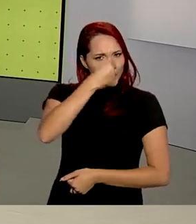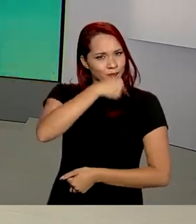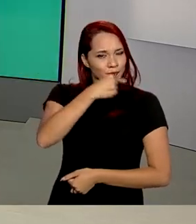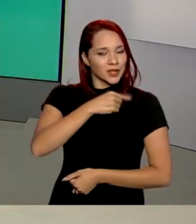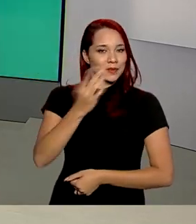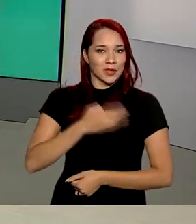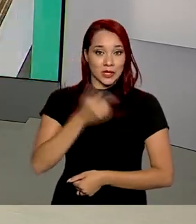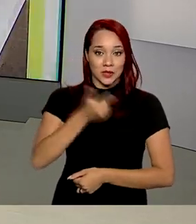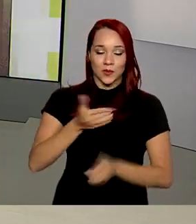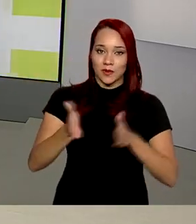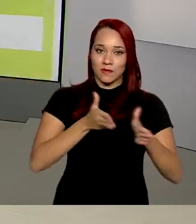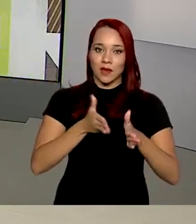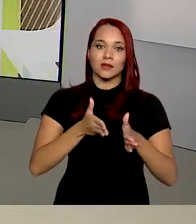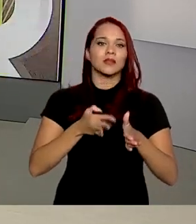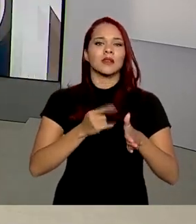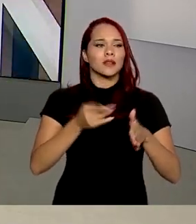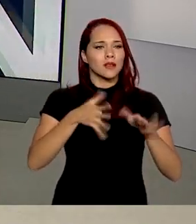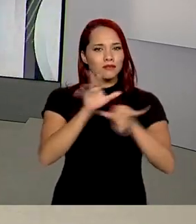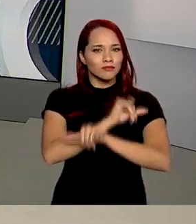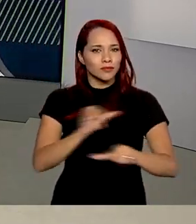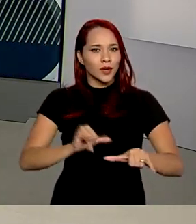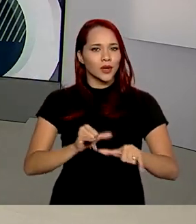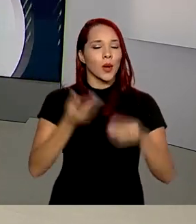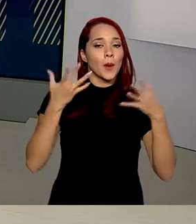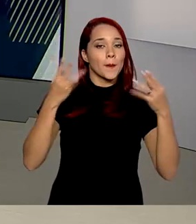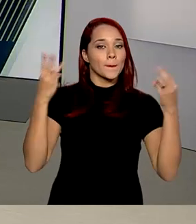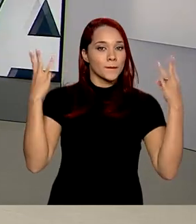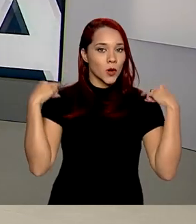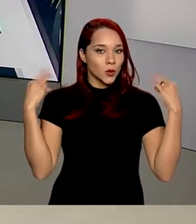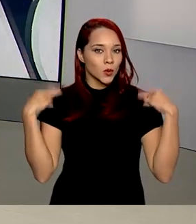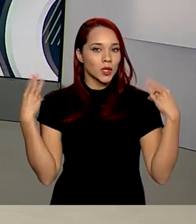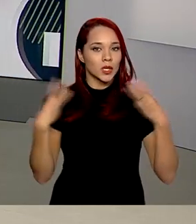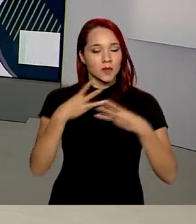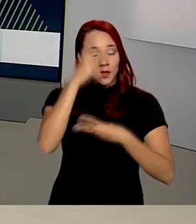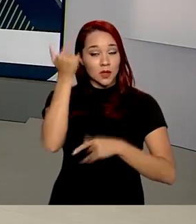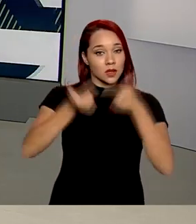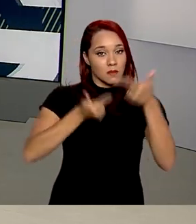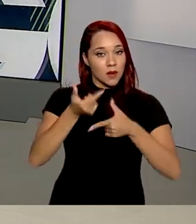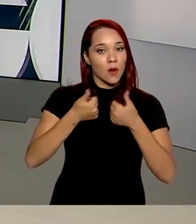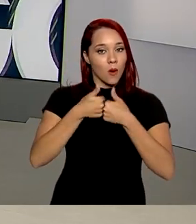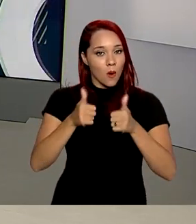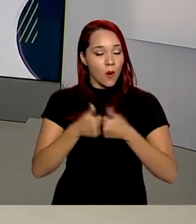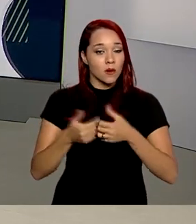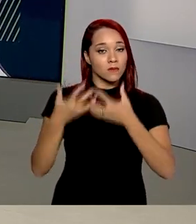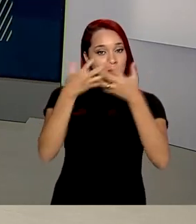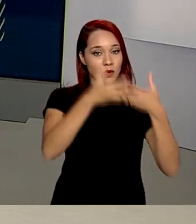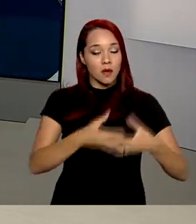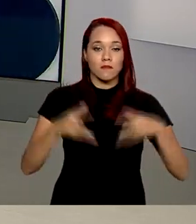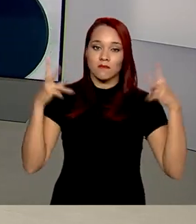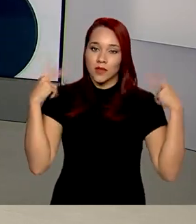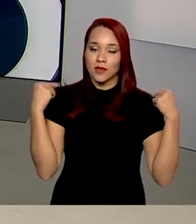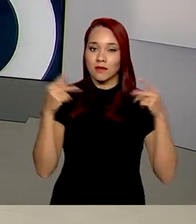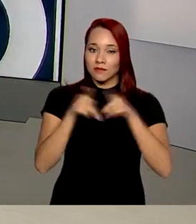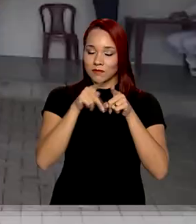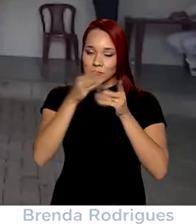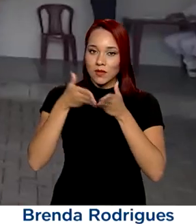segunda fase da campanha, motoristas e cobradores de ônibus, caminhoneiros e portuários estão sendo imunizados.